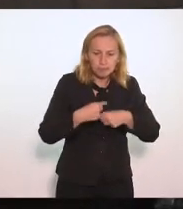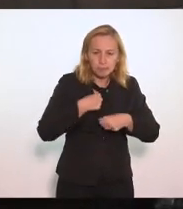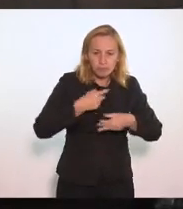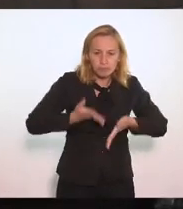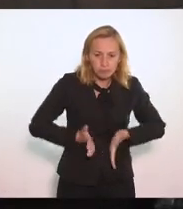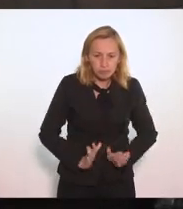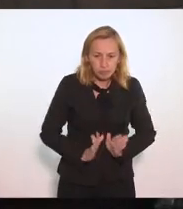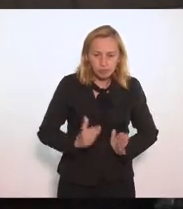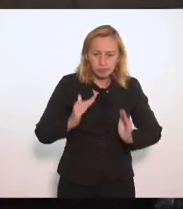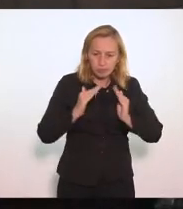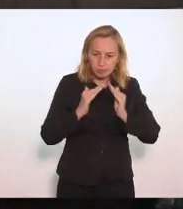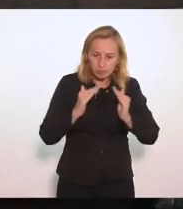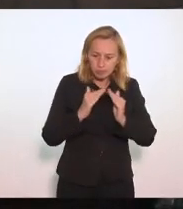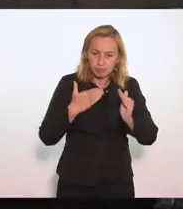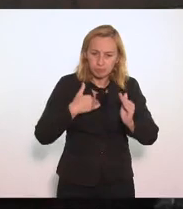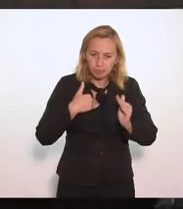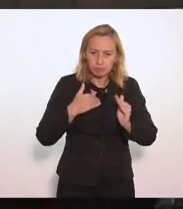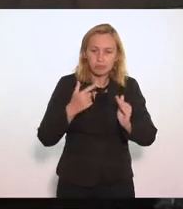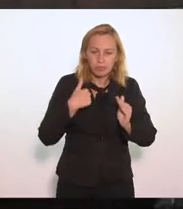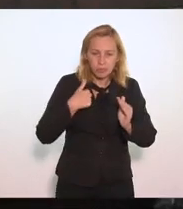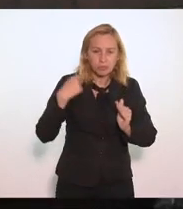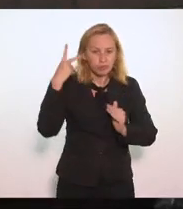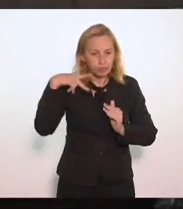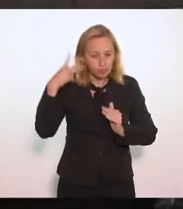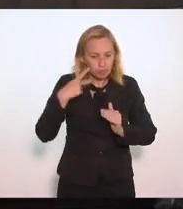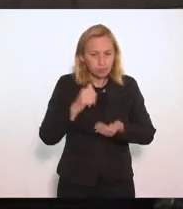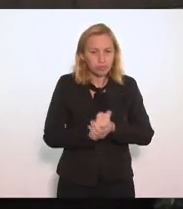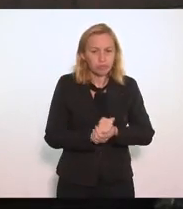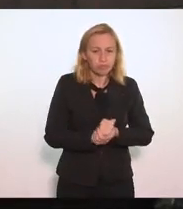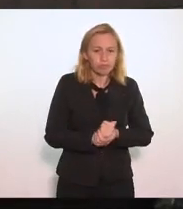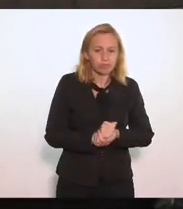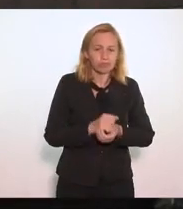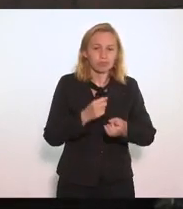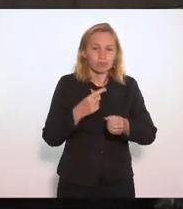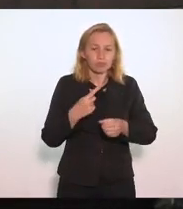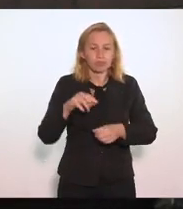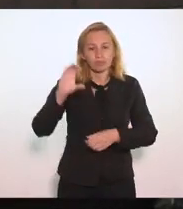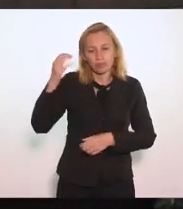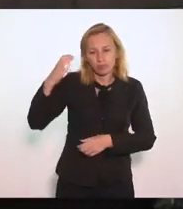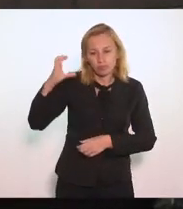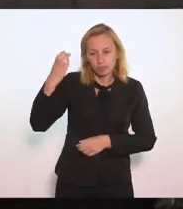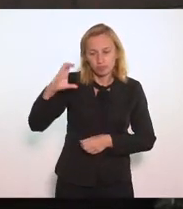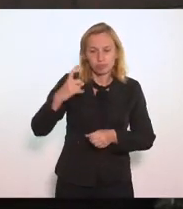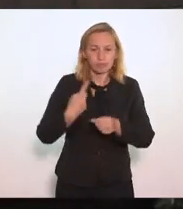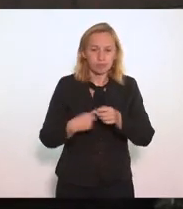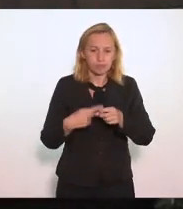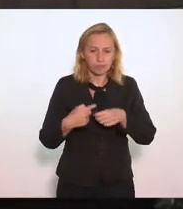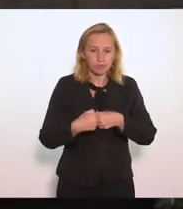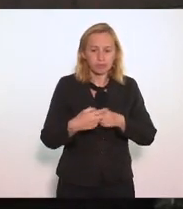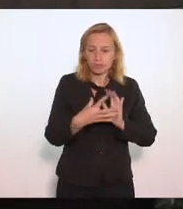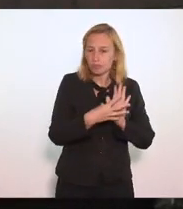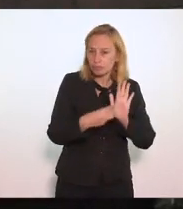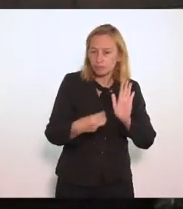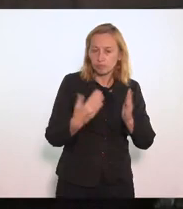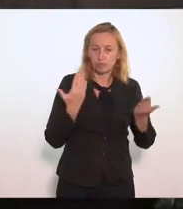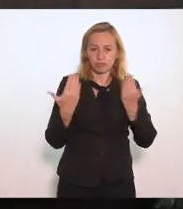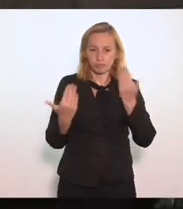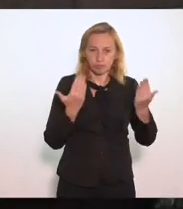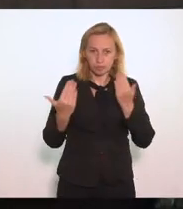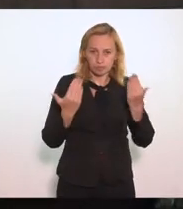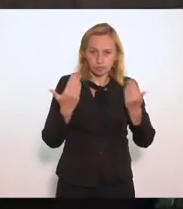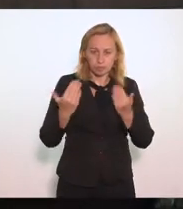município Que eu moro Do município Que eu fui vereador Que é o município De Niterói E fiz ali Um modelo comparativo